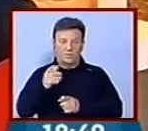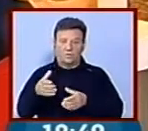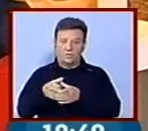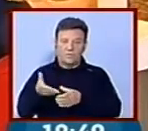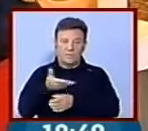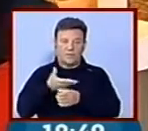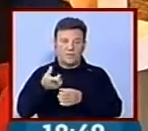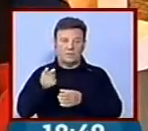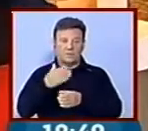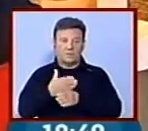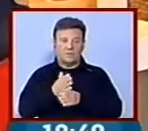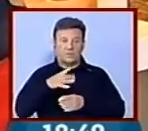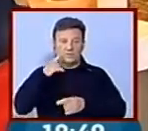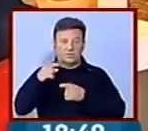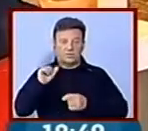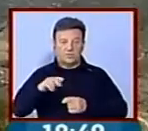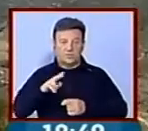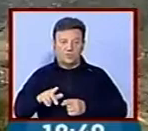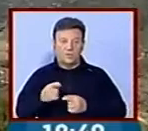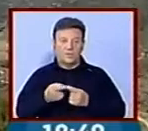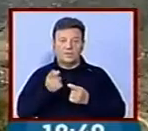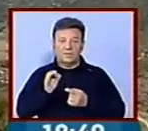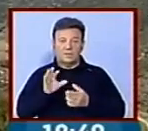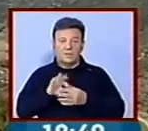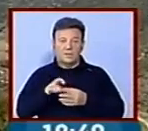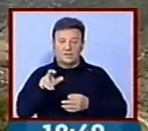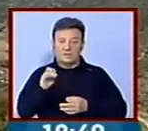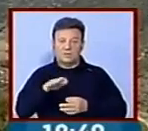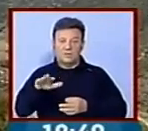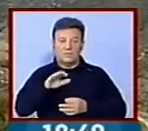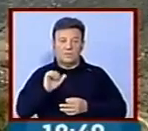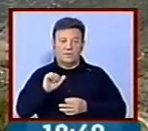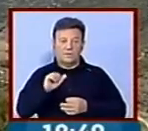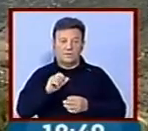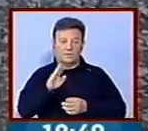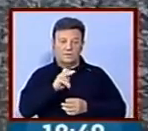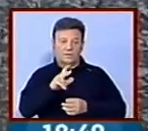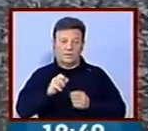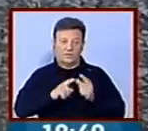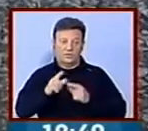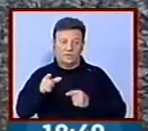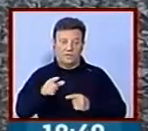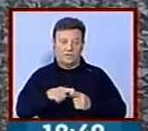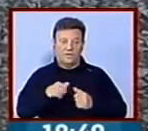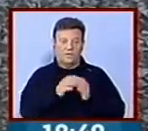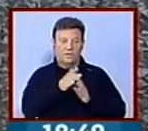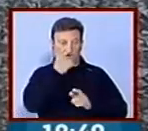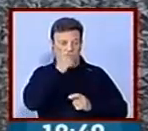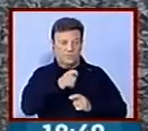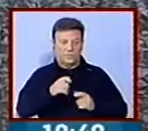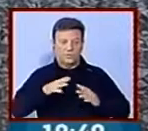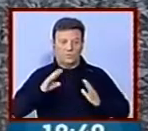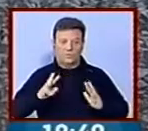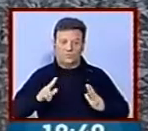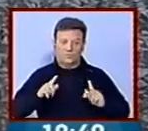mercado para o setor do turismo em Portugal e mais concretamente para a região da Serra da Estrela. A recuperação e o recobro destas pessoas, destes